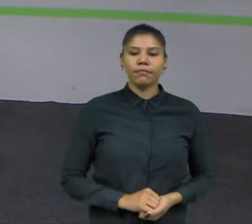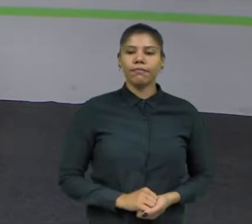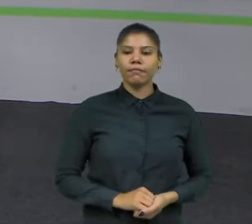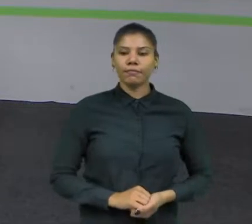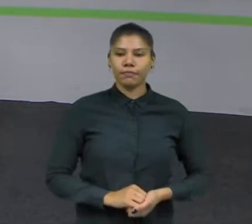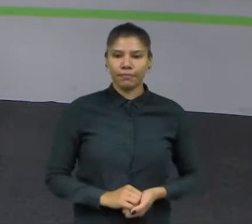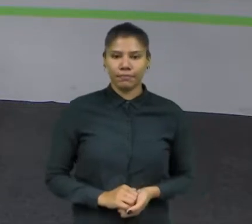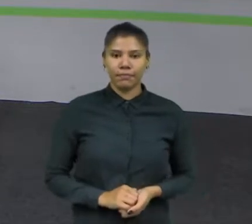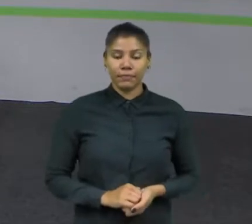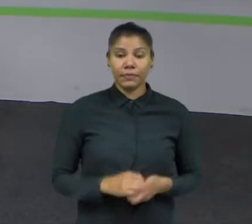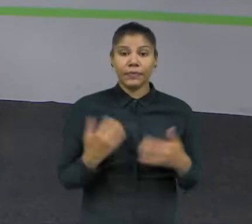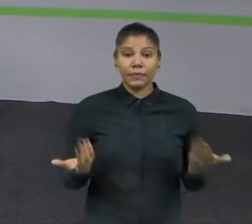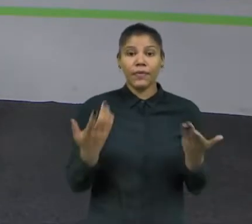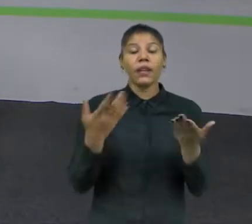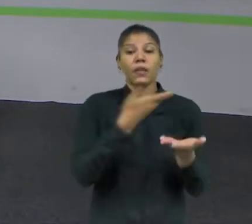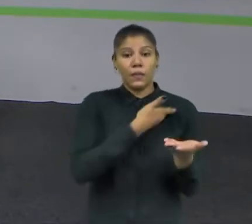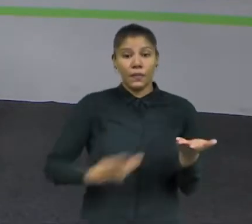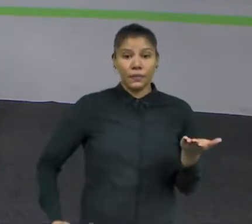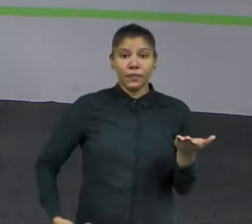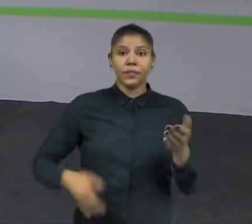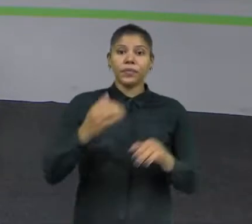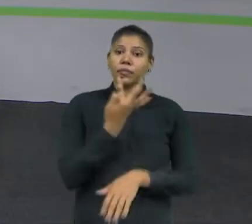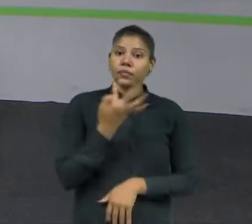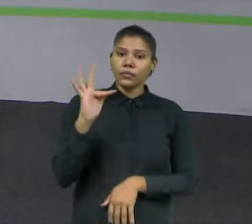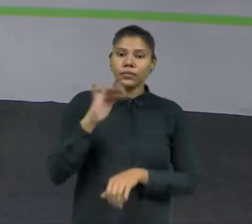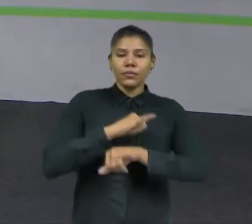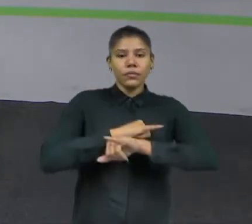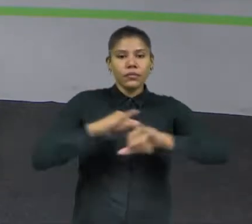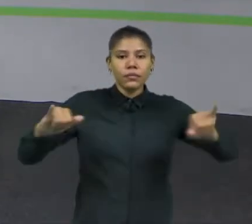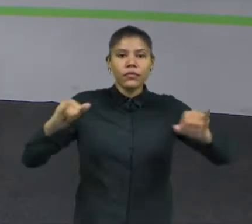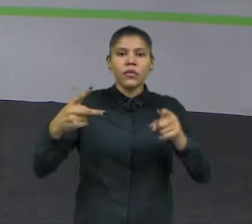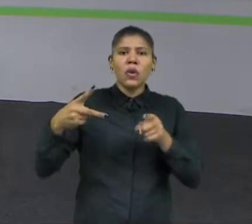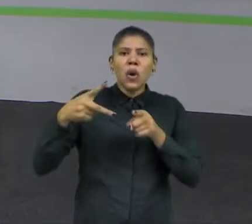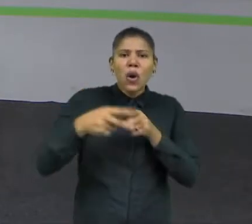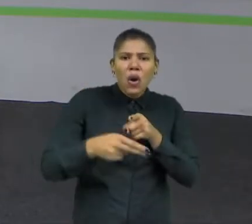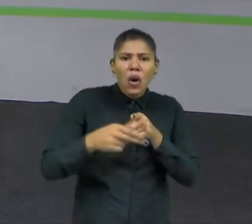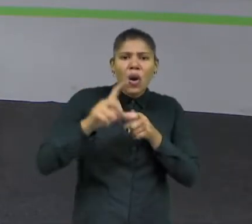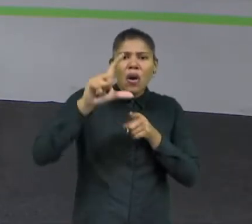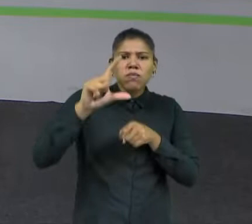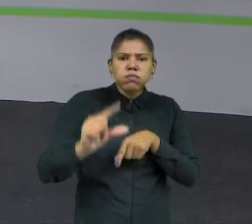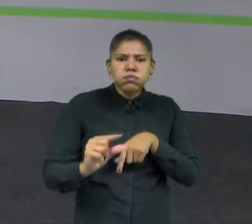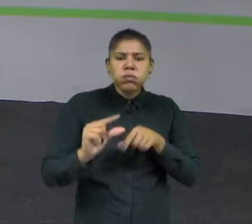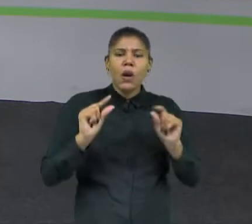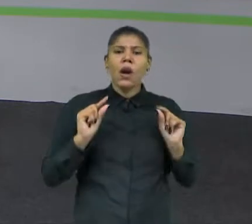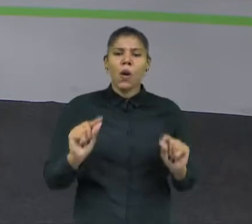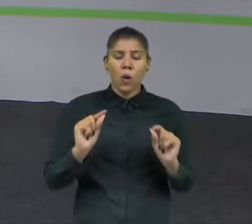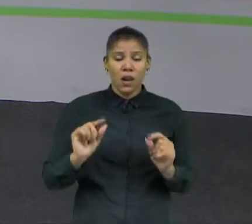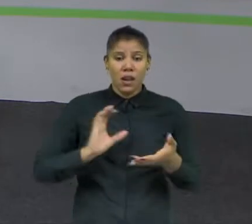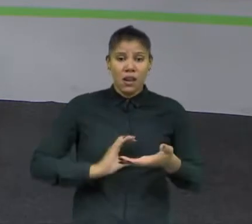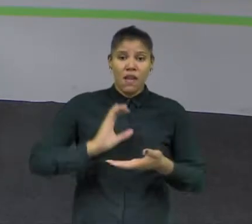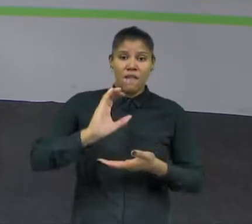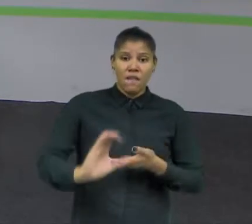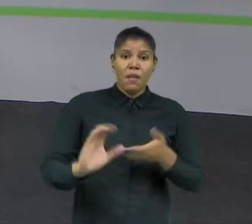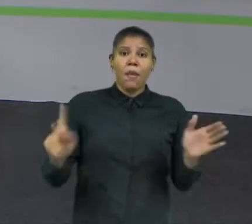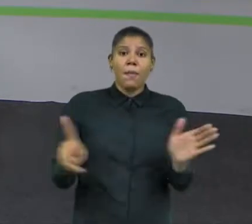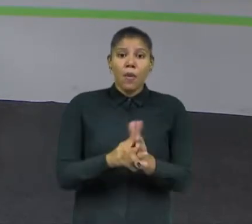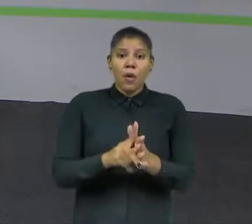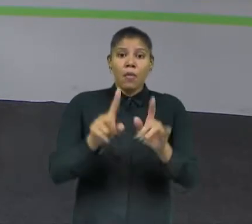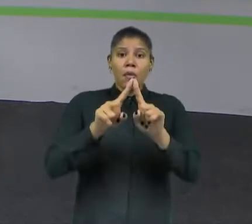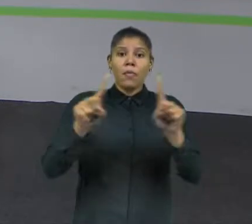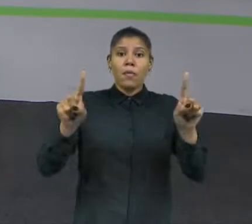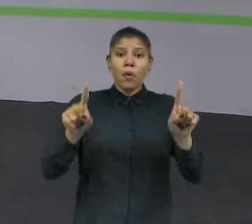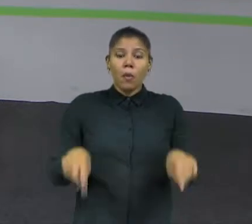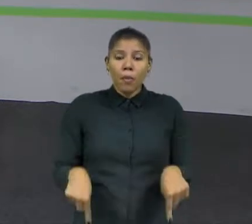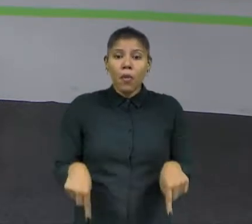O governo federal anunciou um corte de quase 60% na verba destinada ao programa farmácia